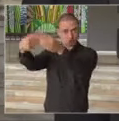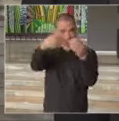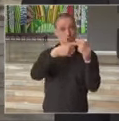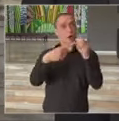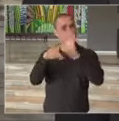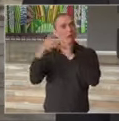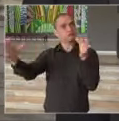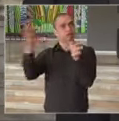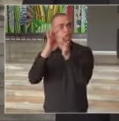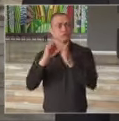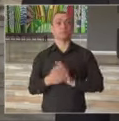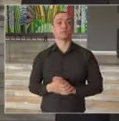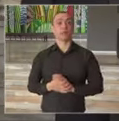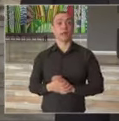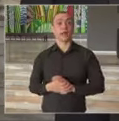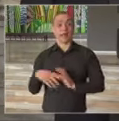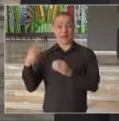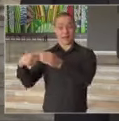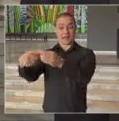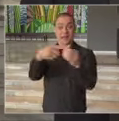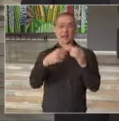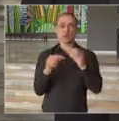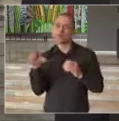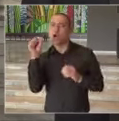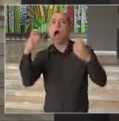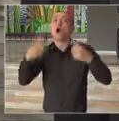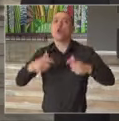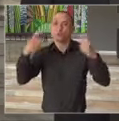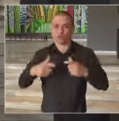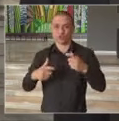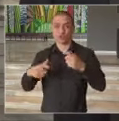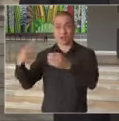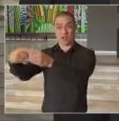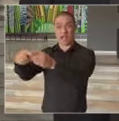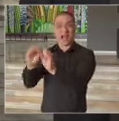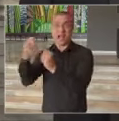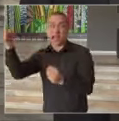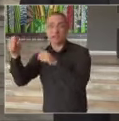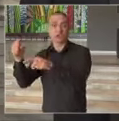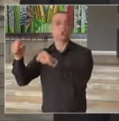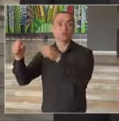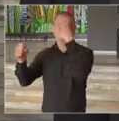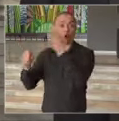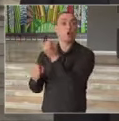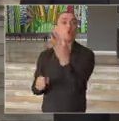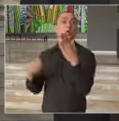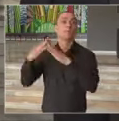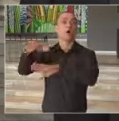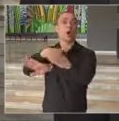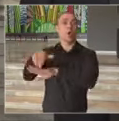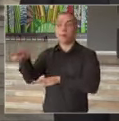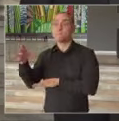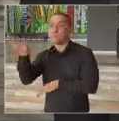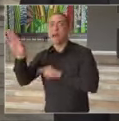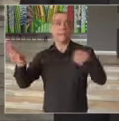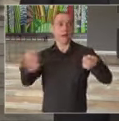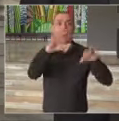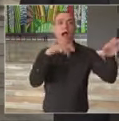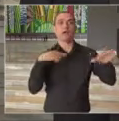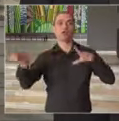Os municípios foram priorizados conforme a dimensão da população de pessoas em situação de rua.